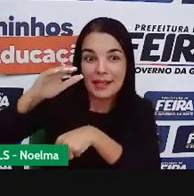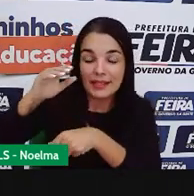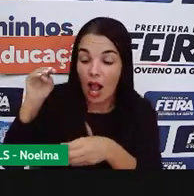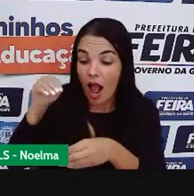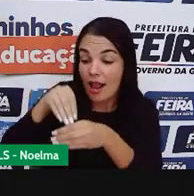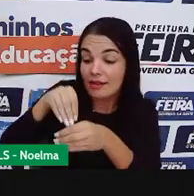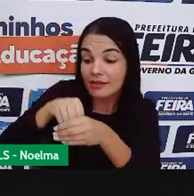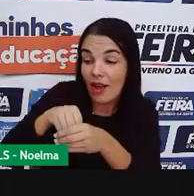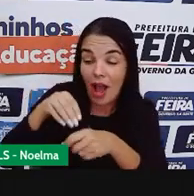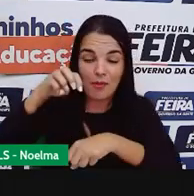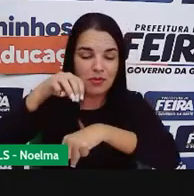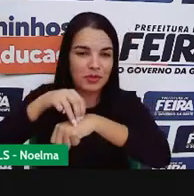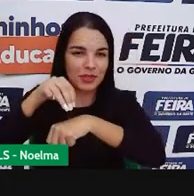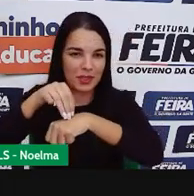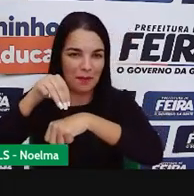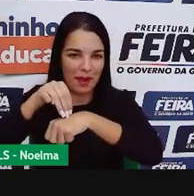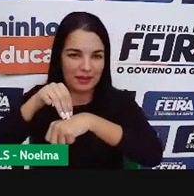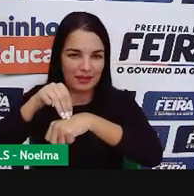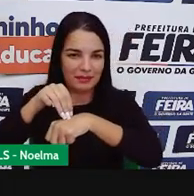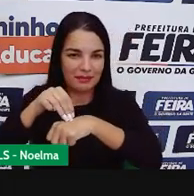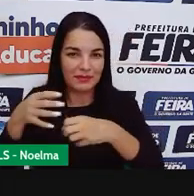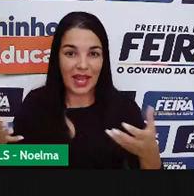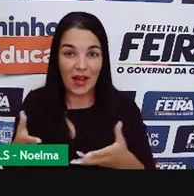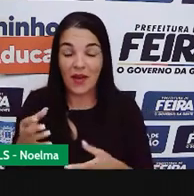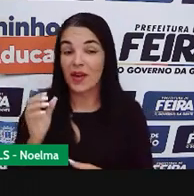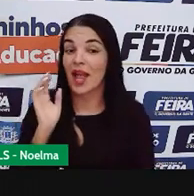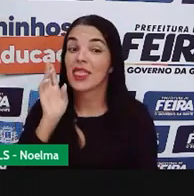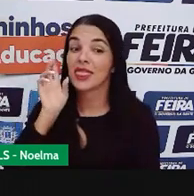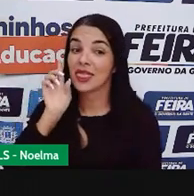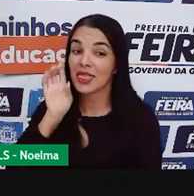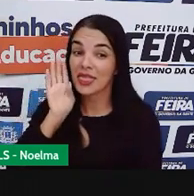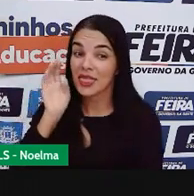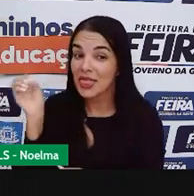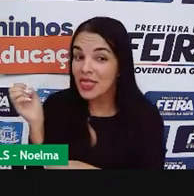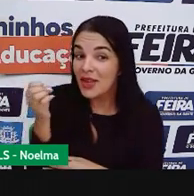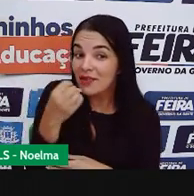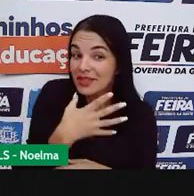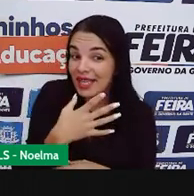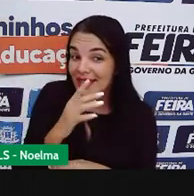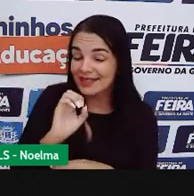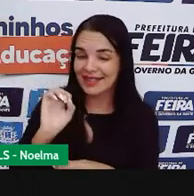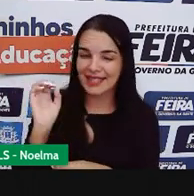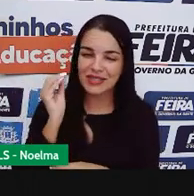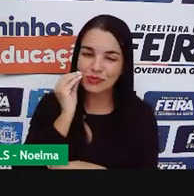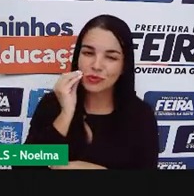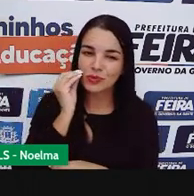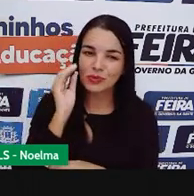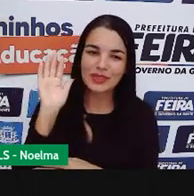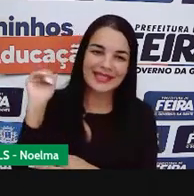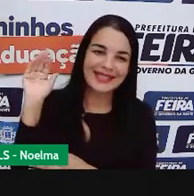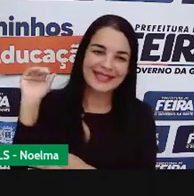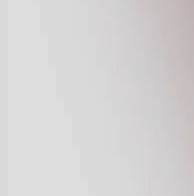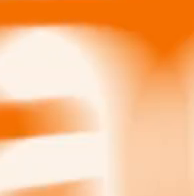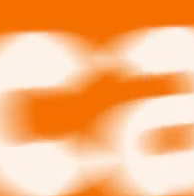eleições municipais. E a gente tem novidades na próxima aula. Então, beijo e até lá.